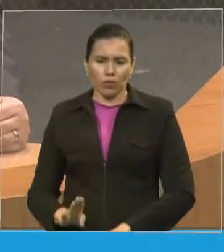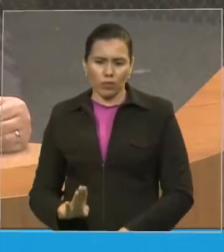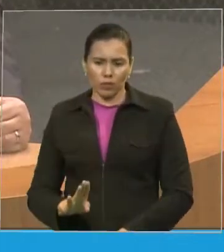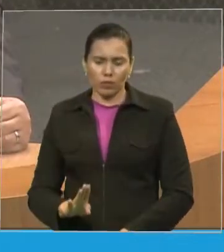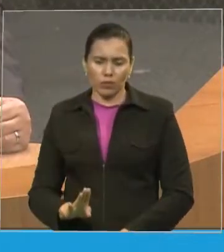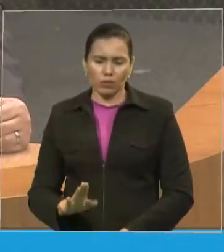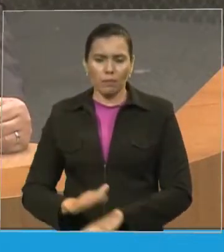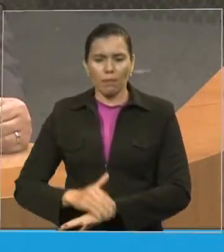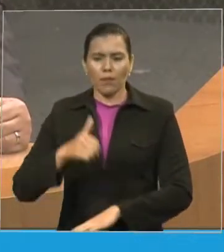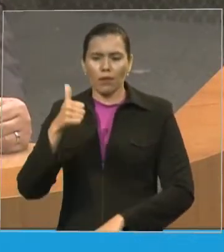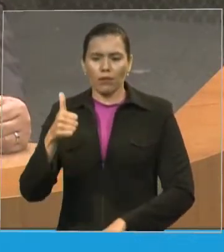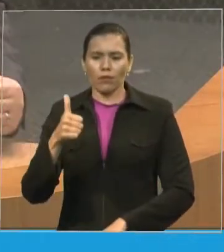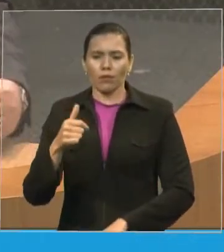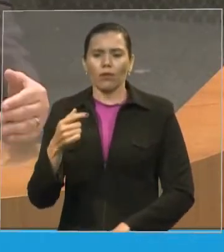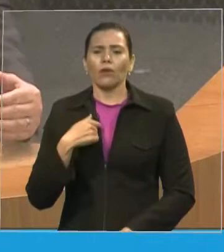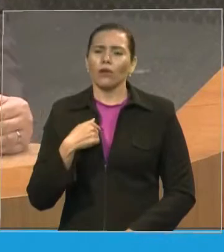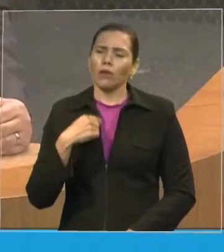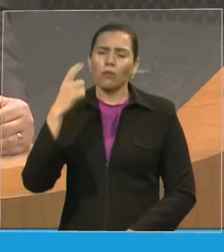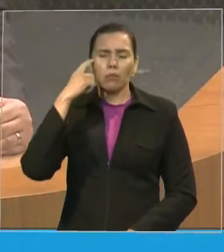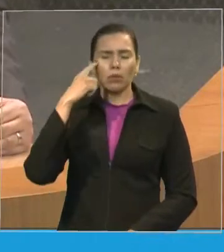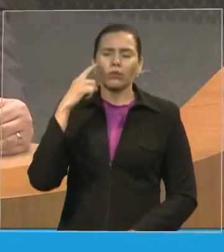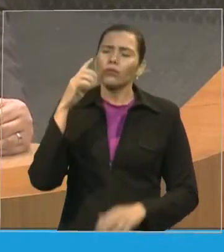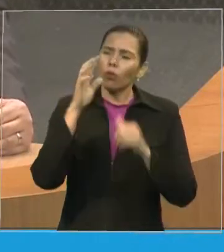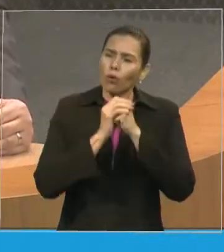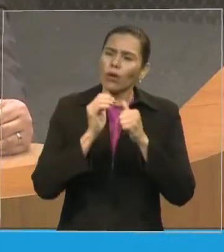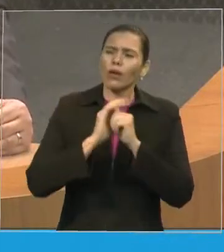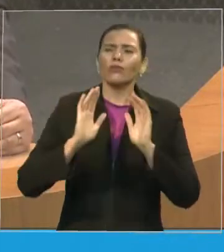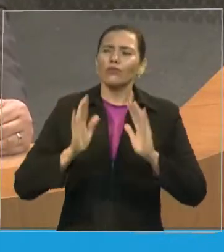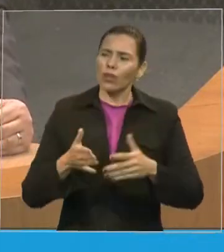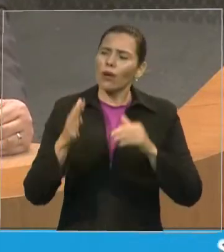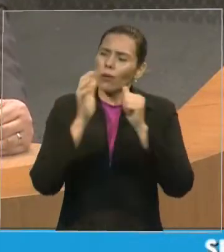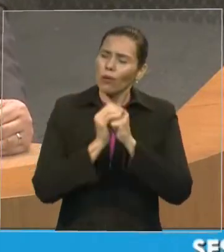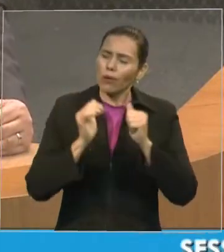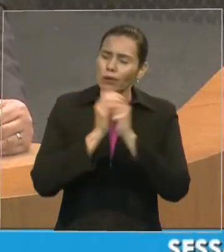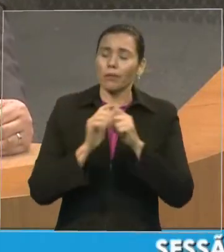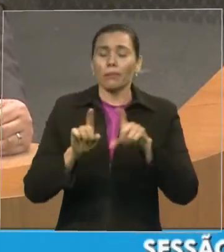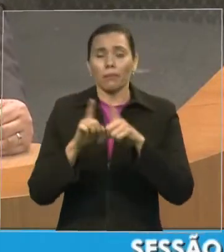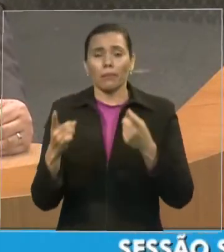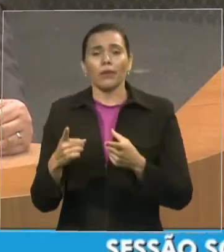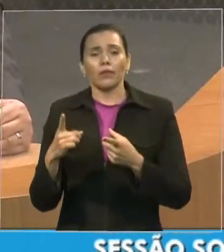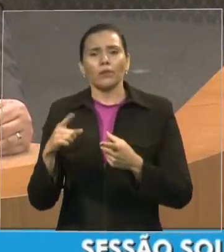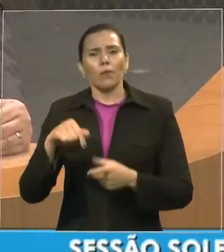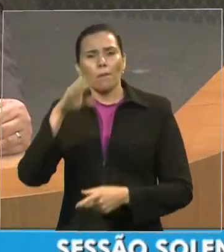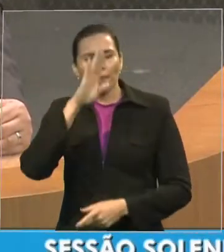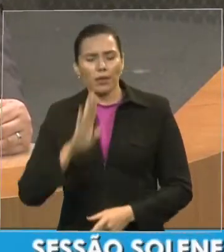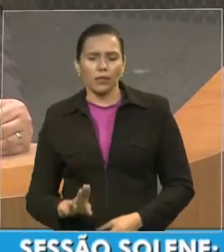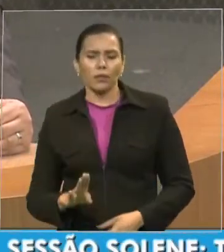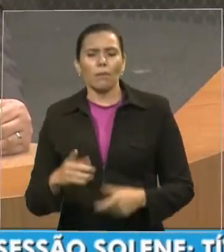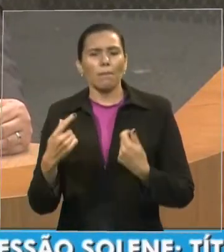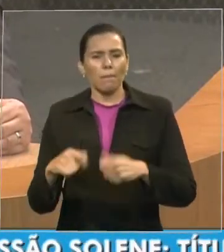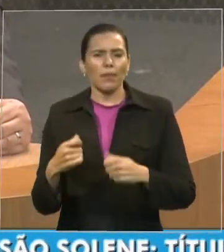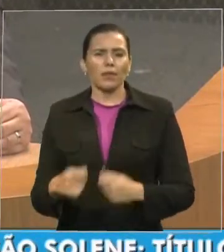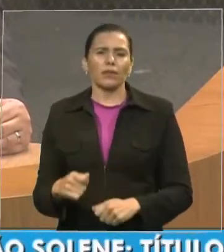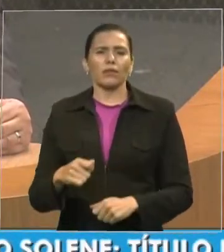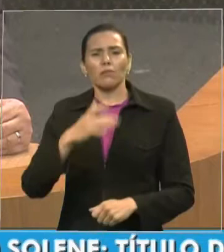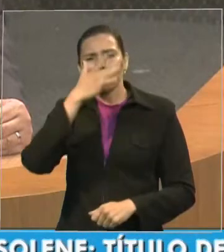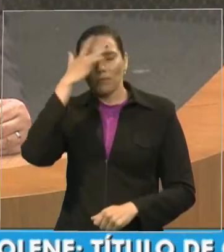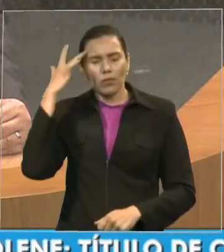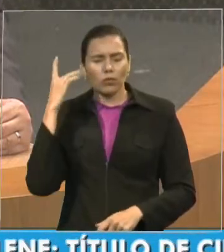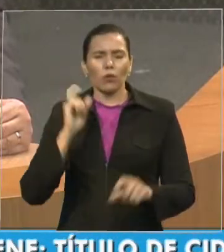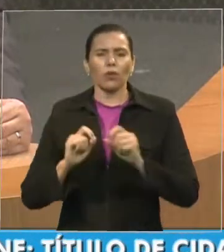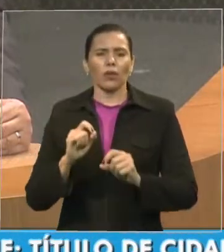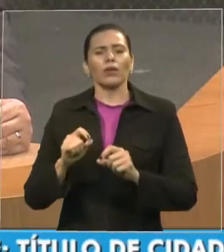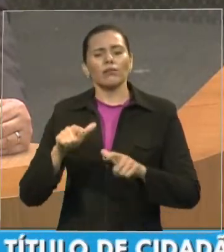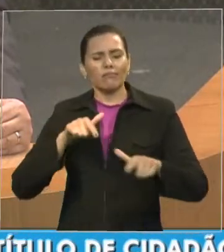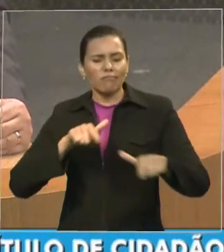oramos muito e devemos continuar orando mas o Brasil está precisando de quem coloque a mão na massa de quem trabalhe